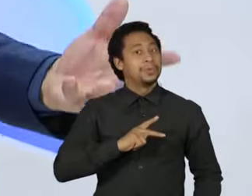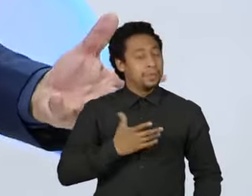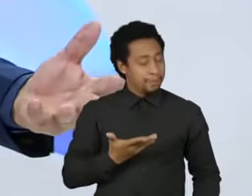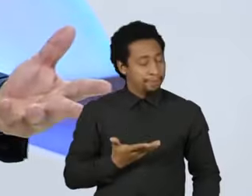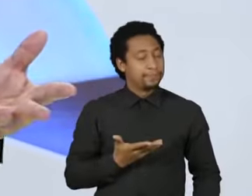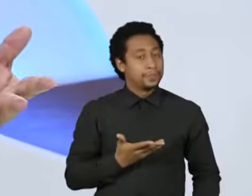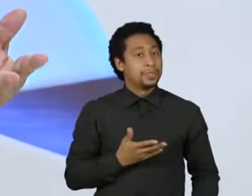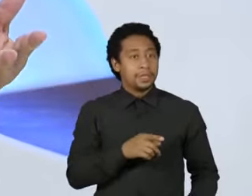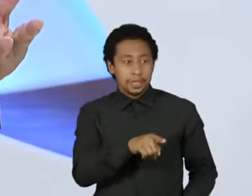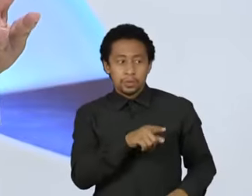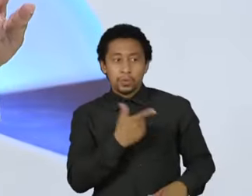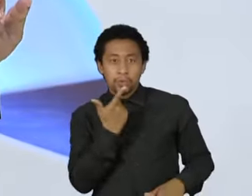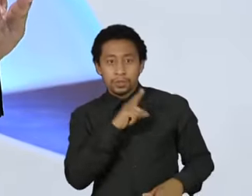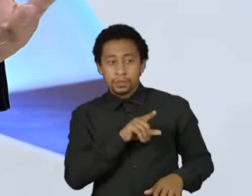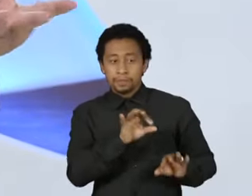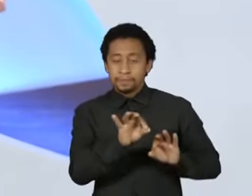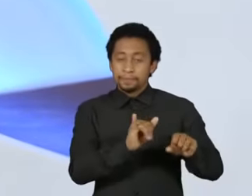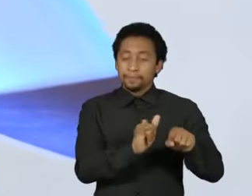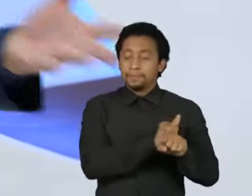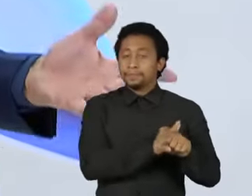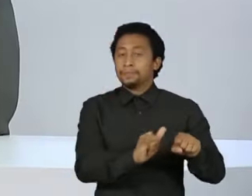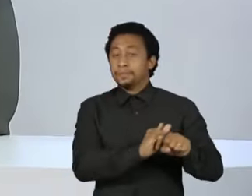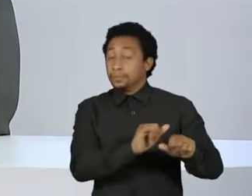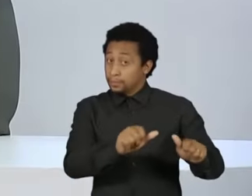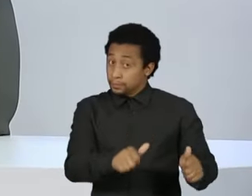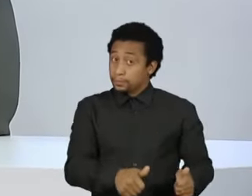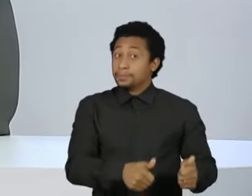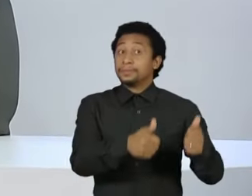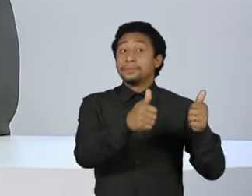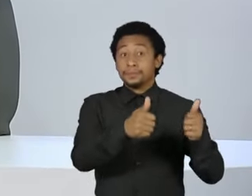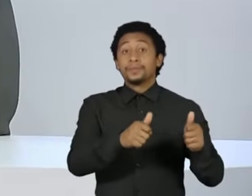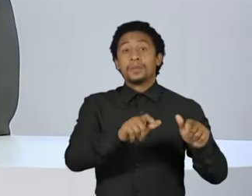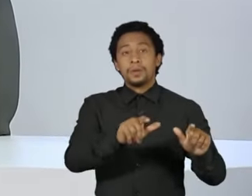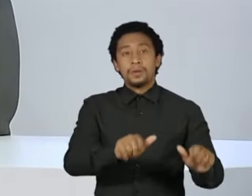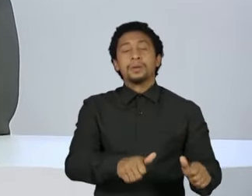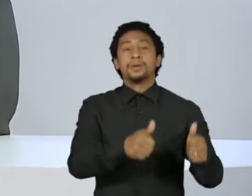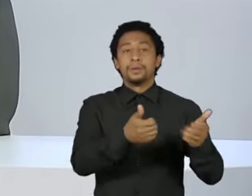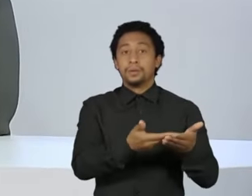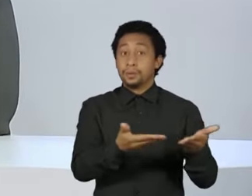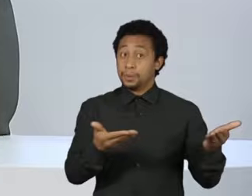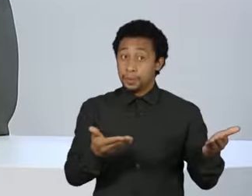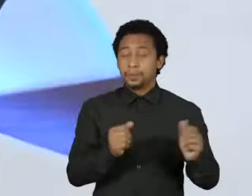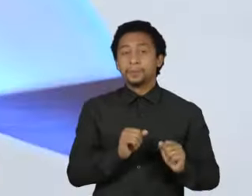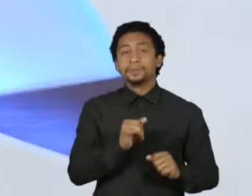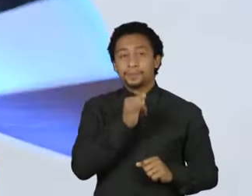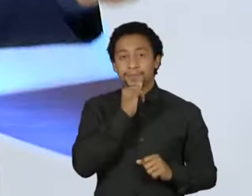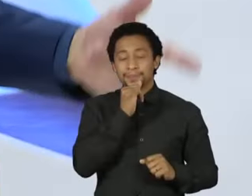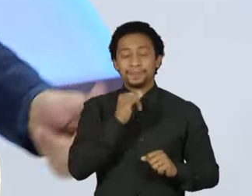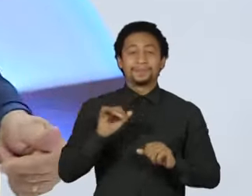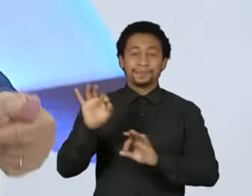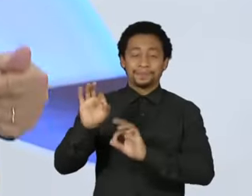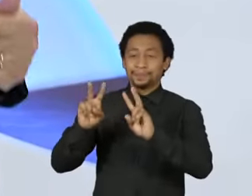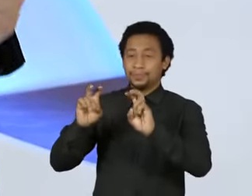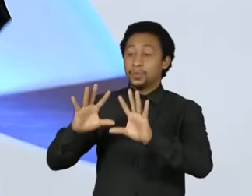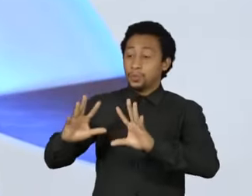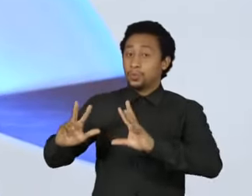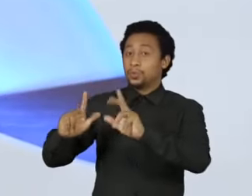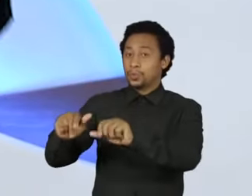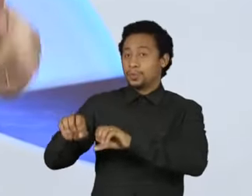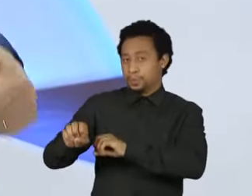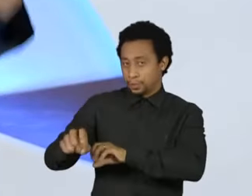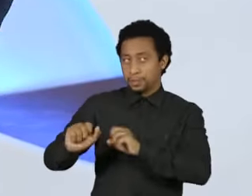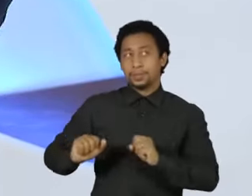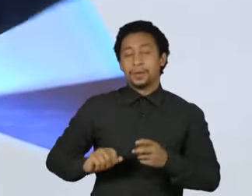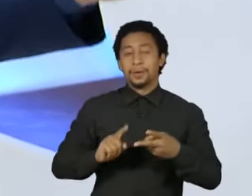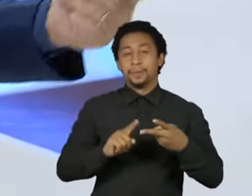as práticas bem-sucedidas e buscar escalar essas práticas. Eu estou falando do Todos pela Educação, do Instituto Ayrton Senna,